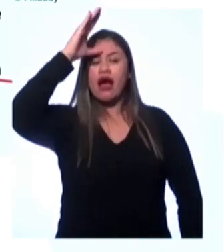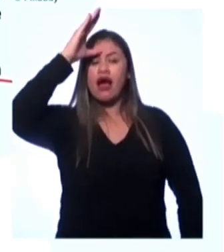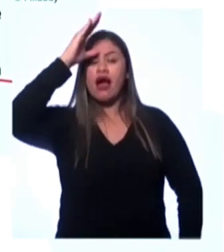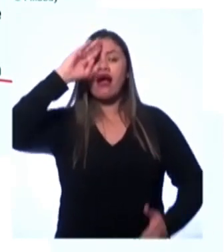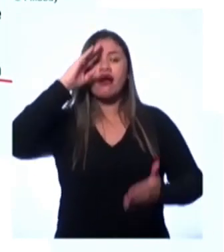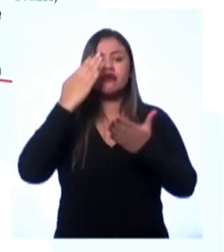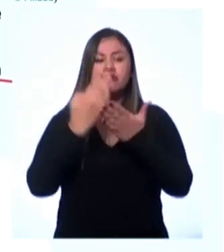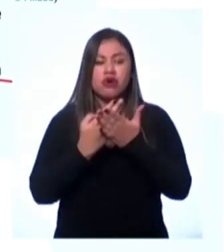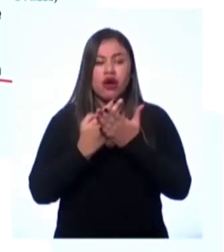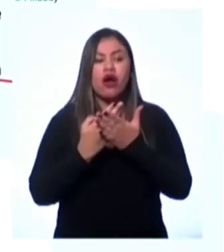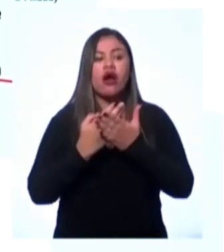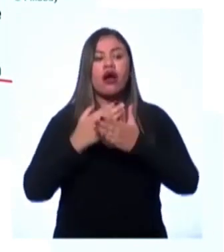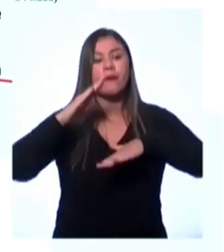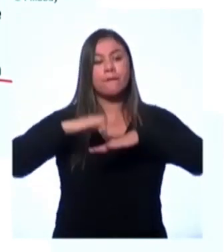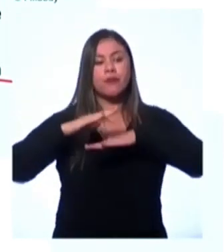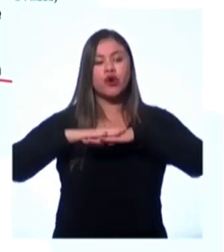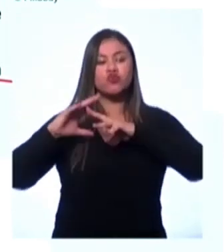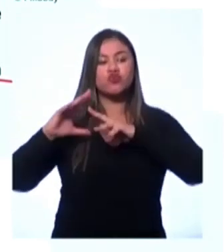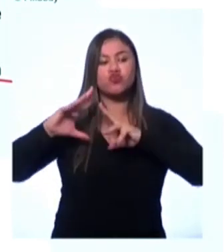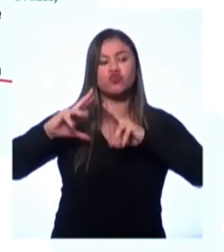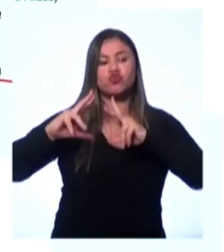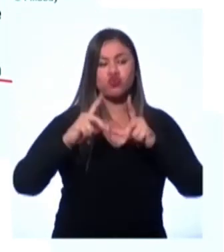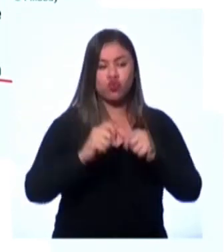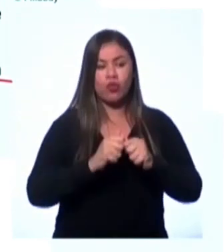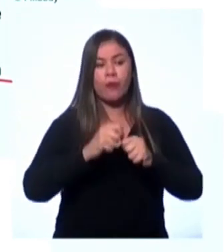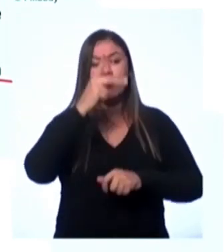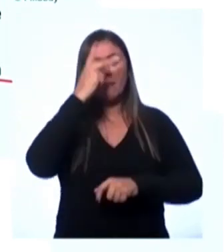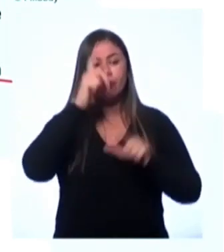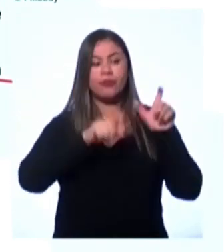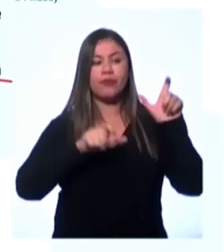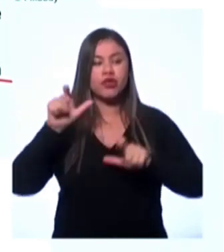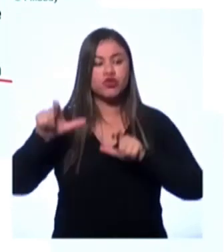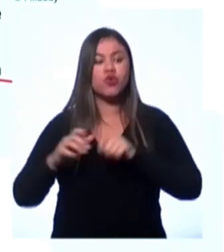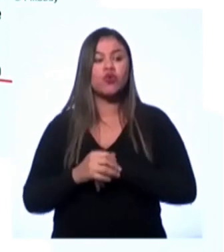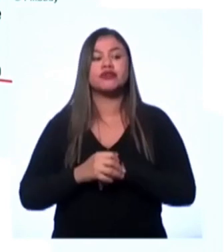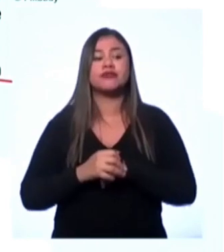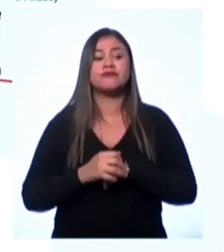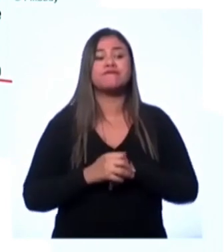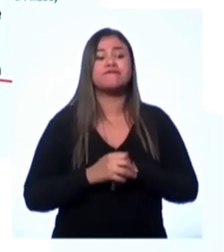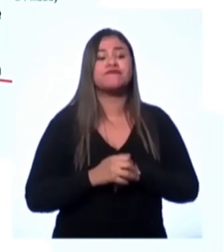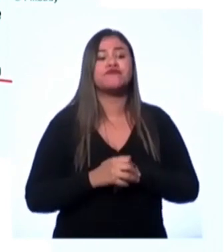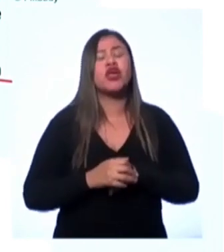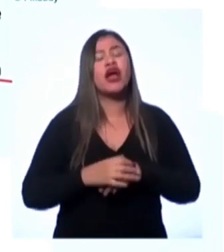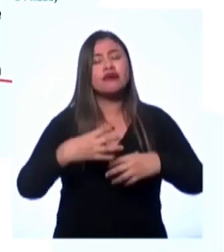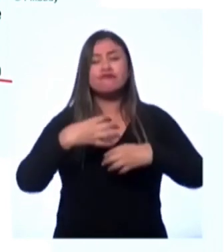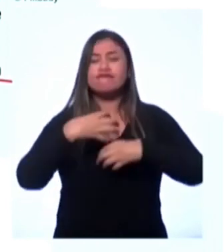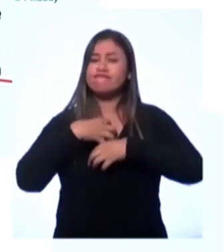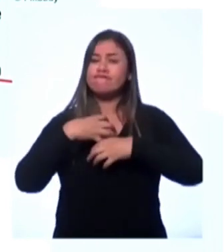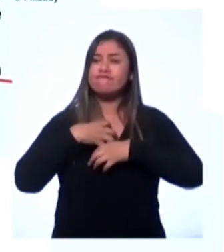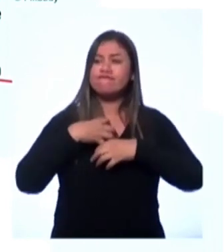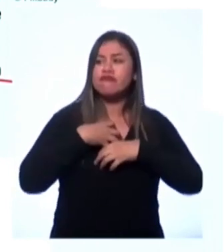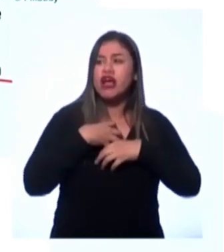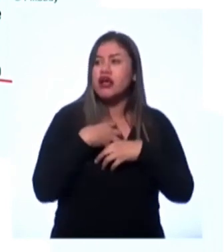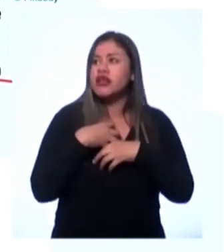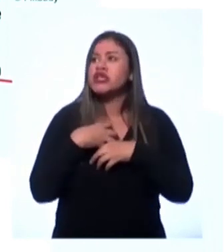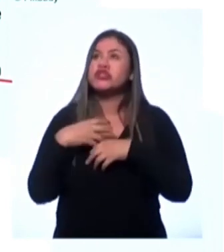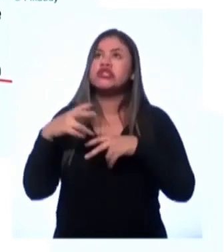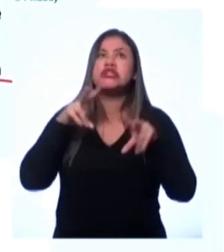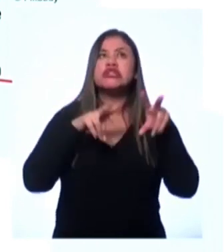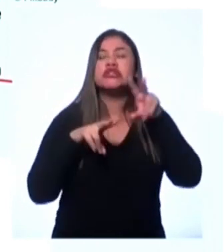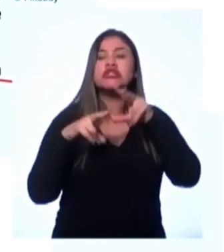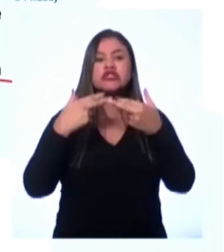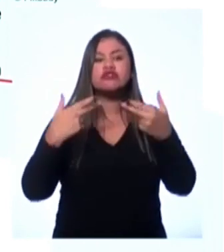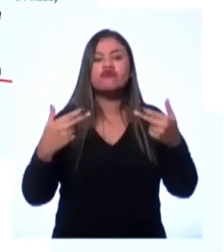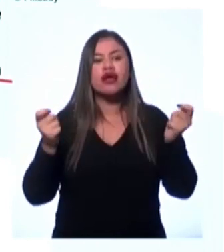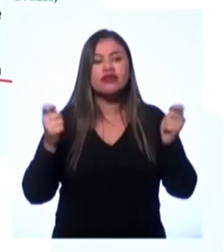um povo. Caracteriza simbolicamente dando sentido ao mundo ao nosso redor. E é